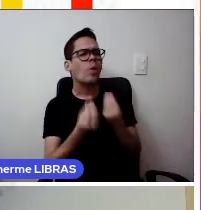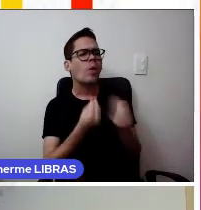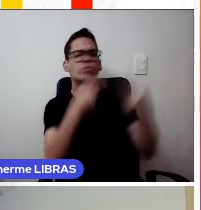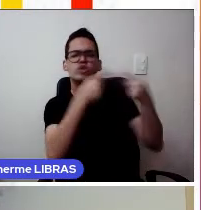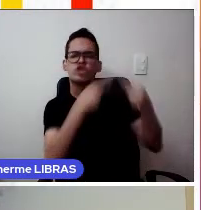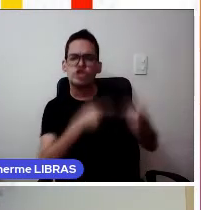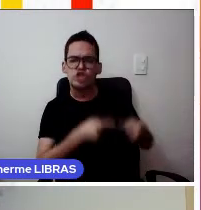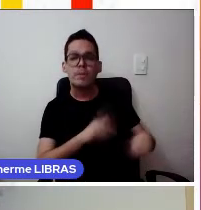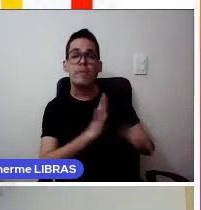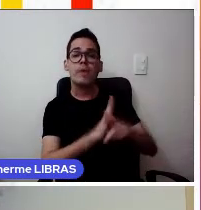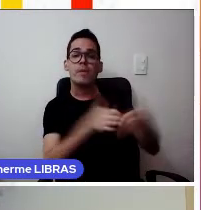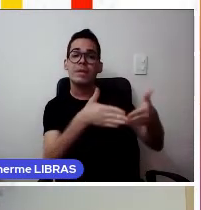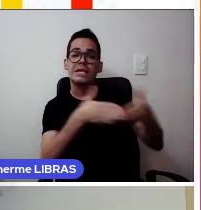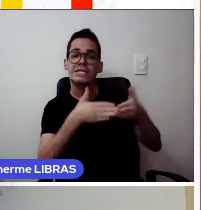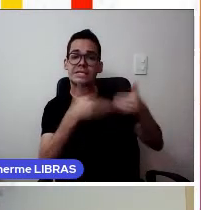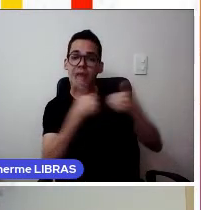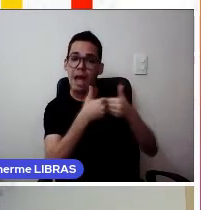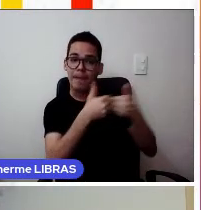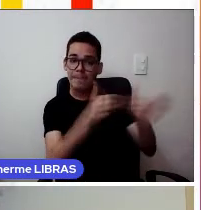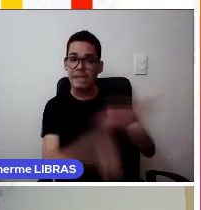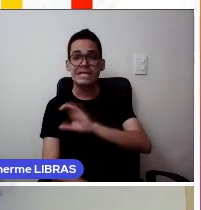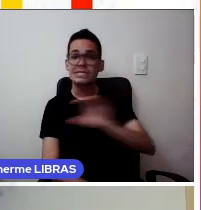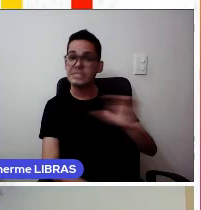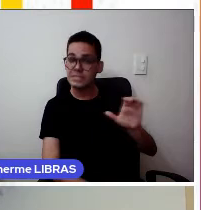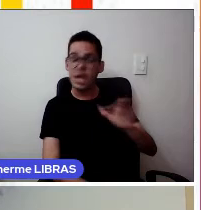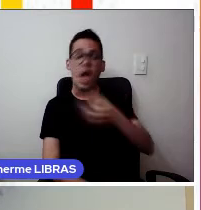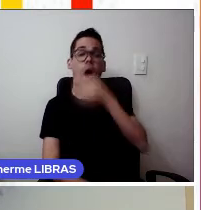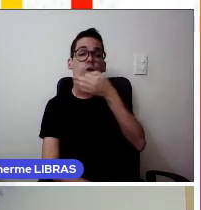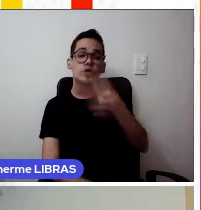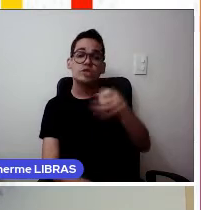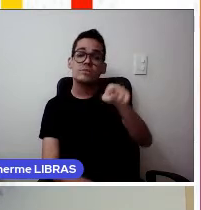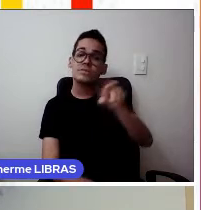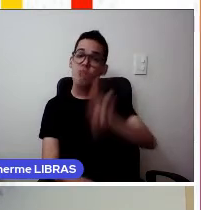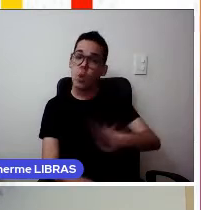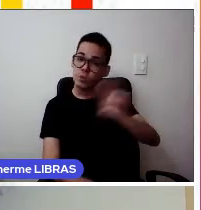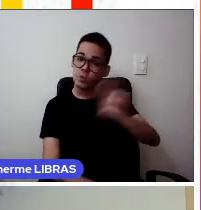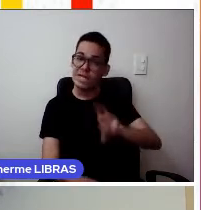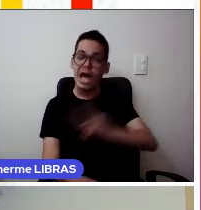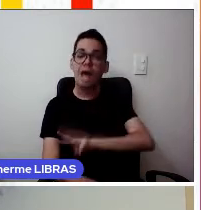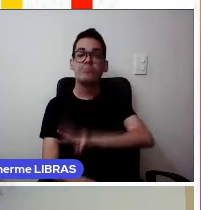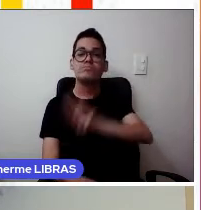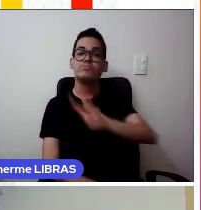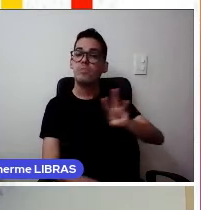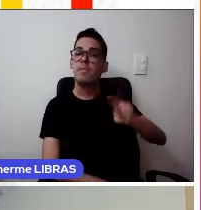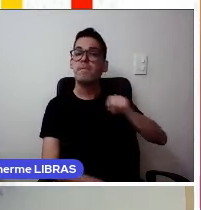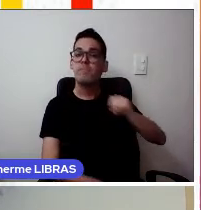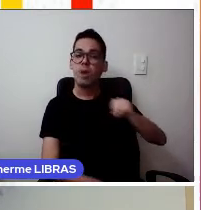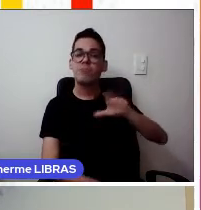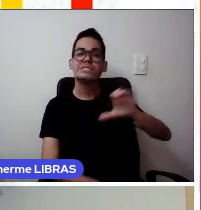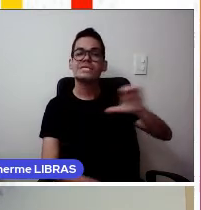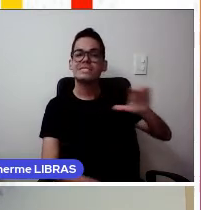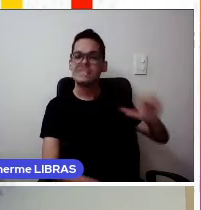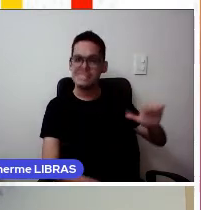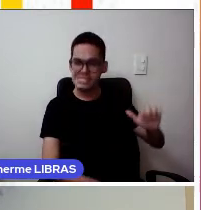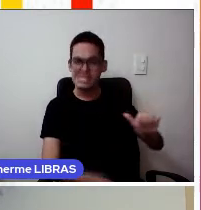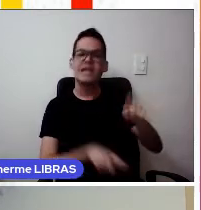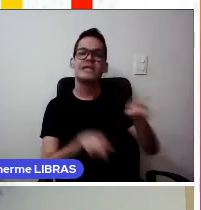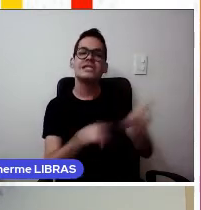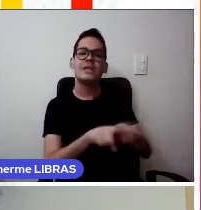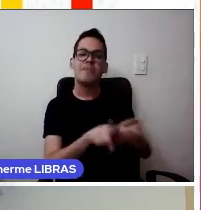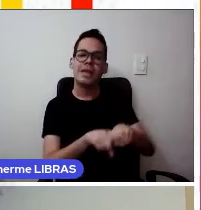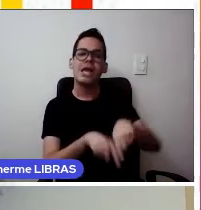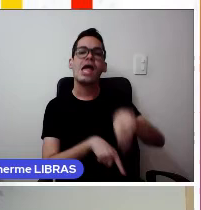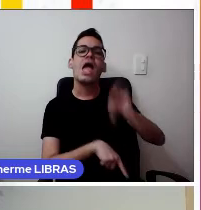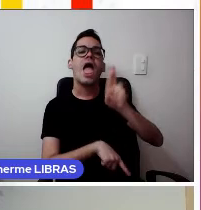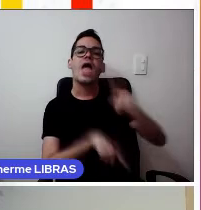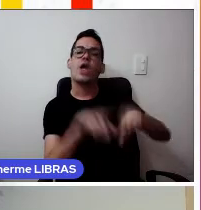licença aberta CC, sugerimos a consultar a própria página da CC e ao caderno REA, Recursos Educacionais